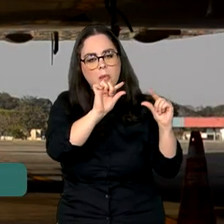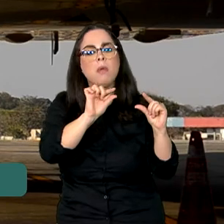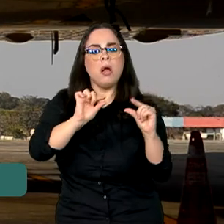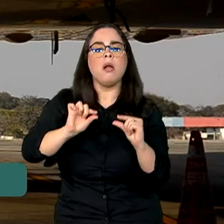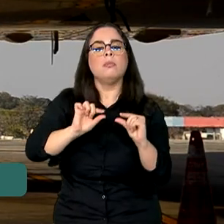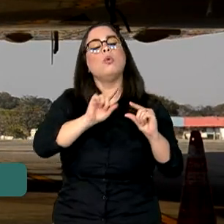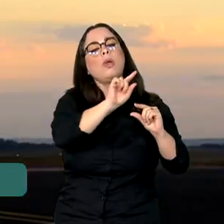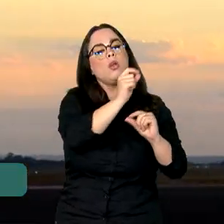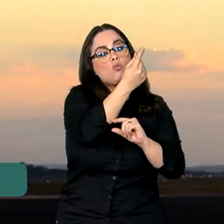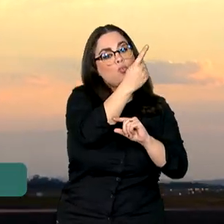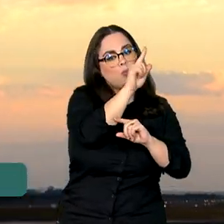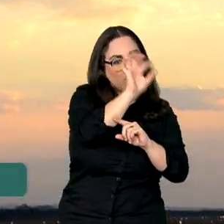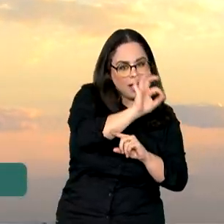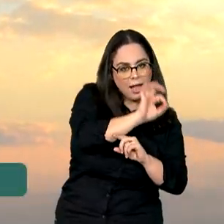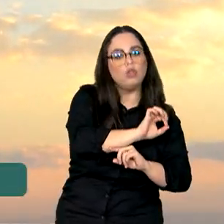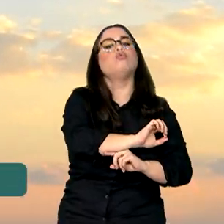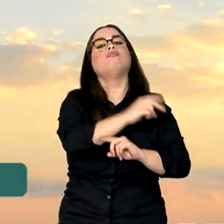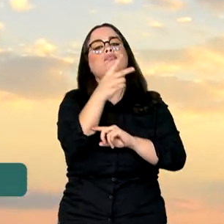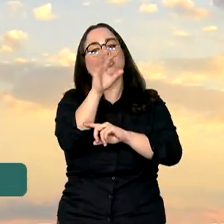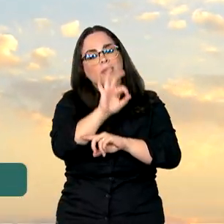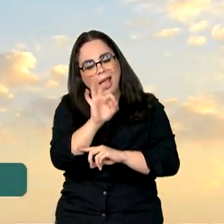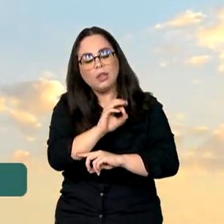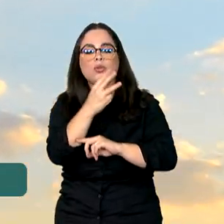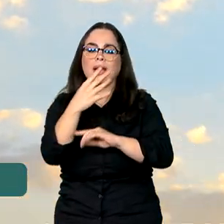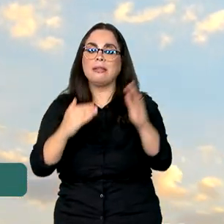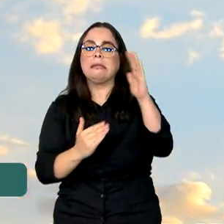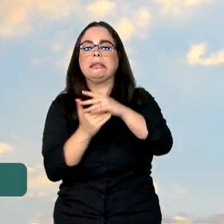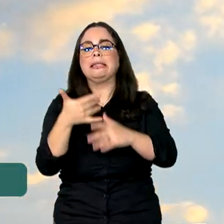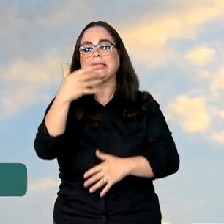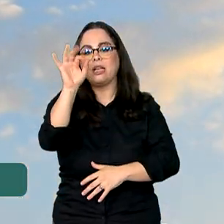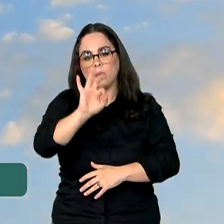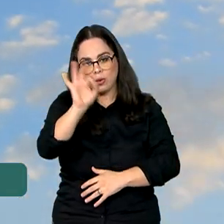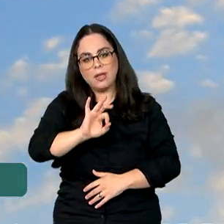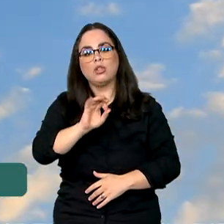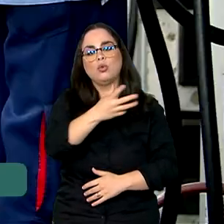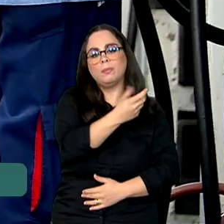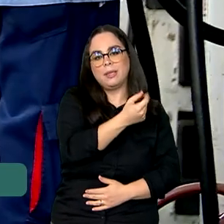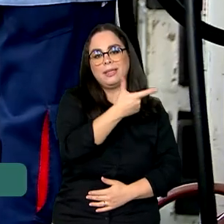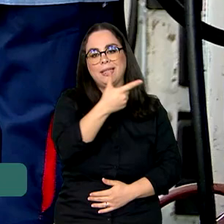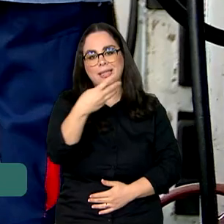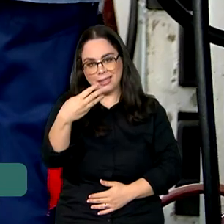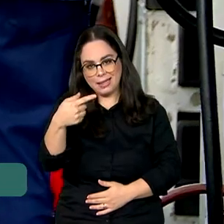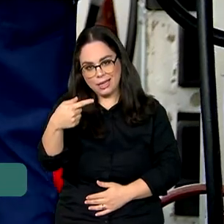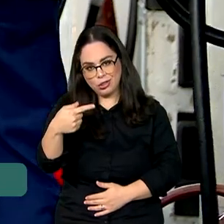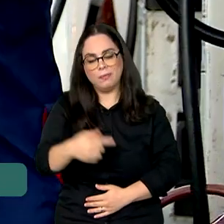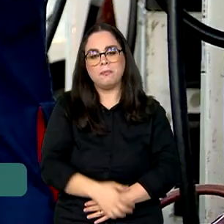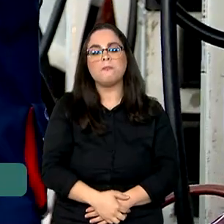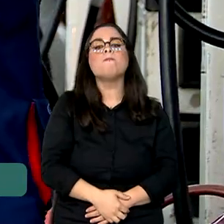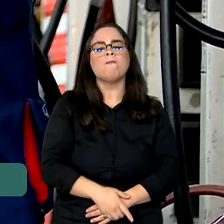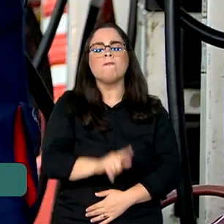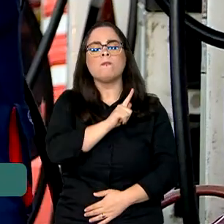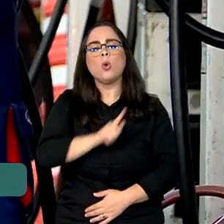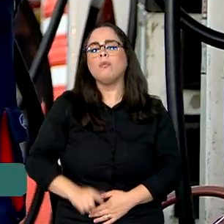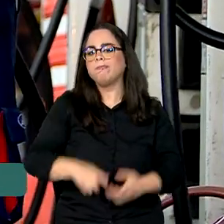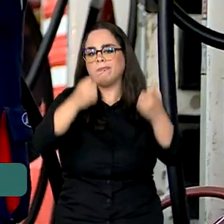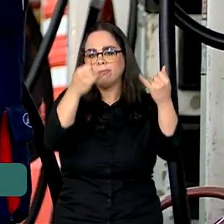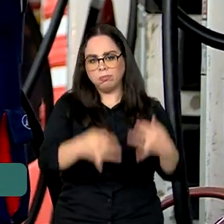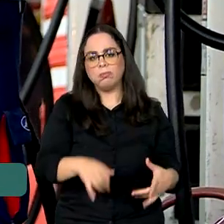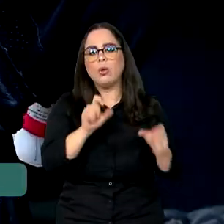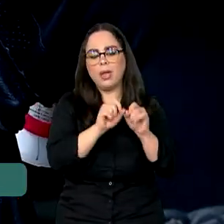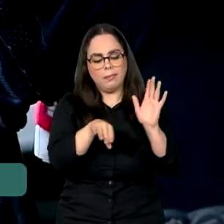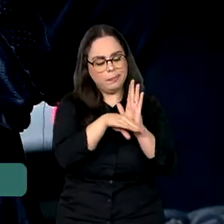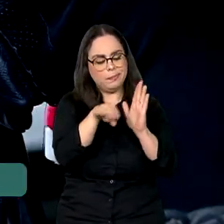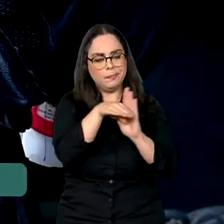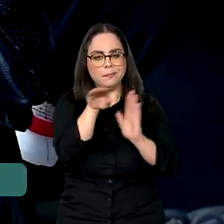gradativamente até atingir 10% em 2037. Para o governo, o programa Combustível do